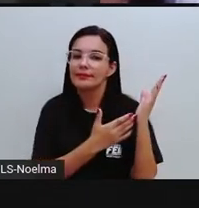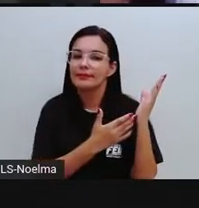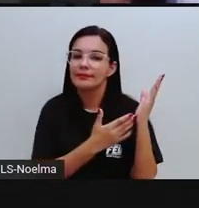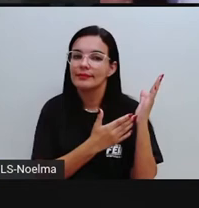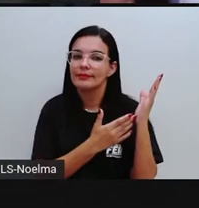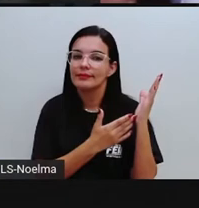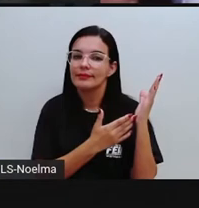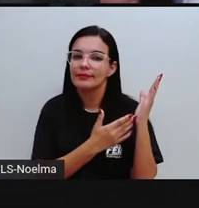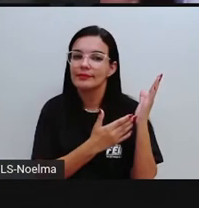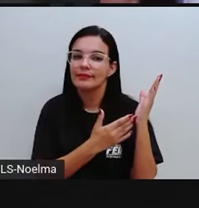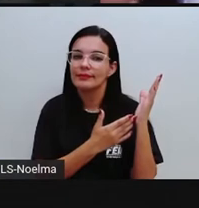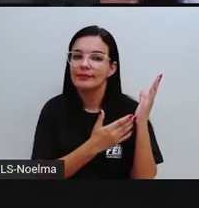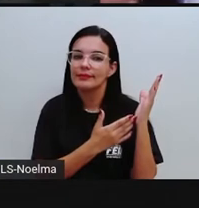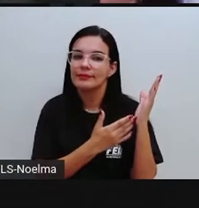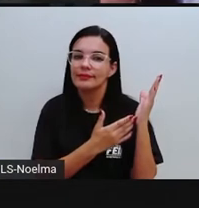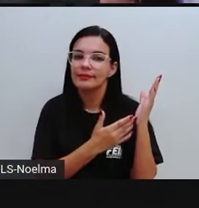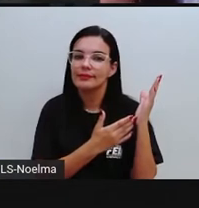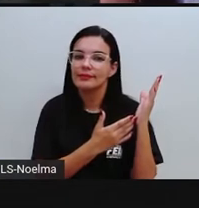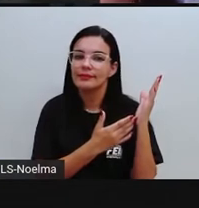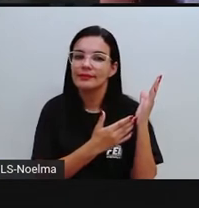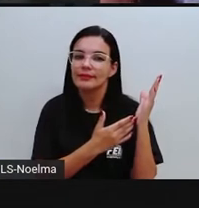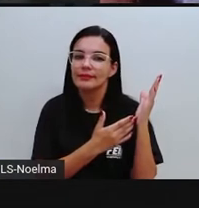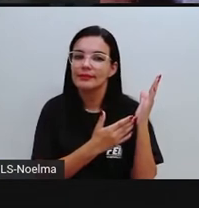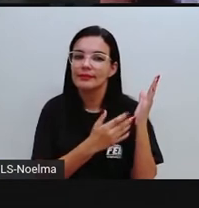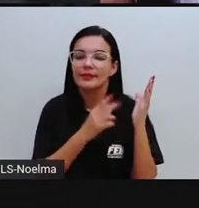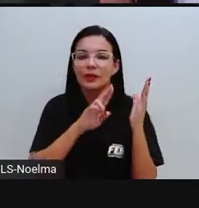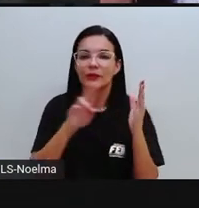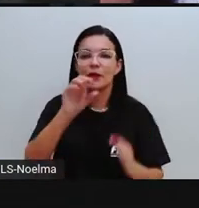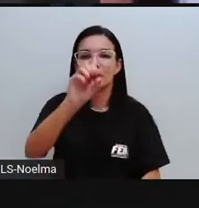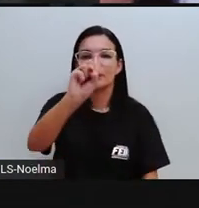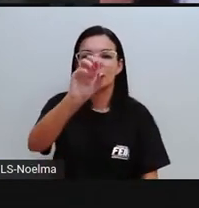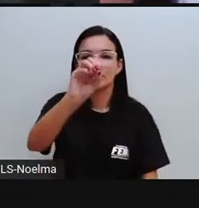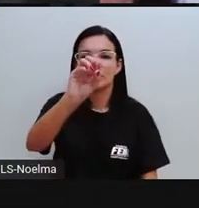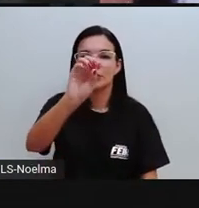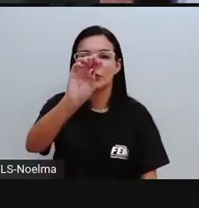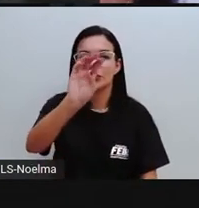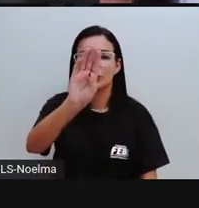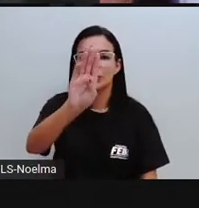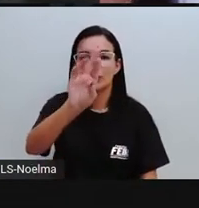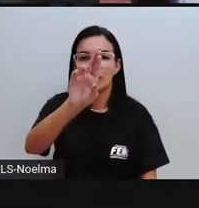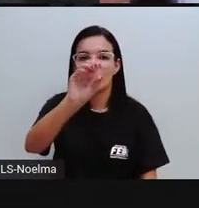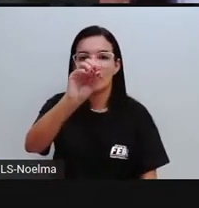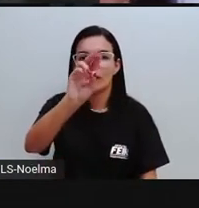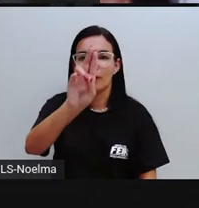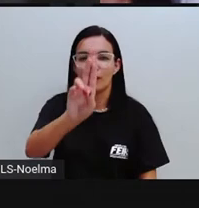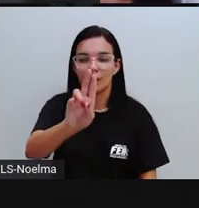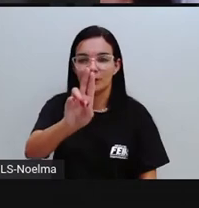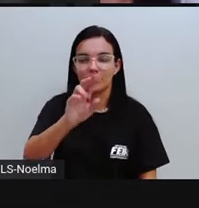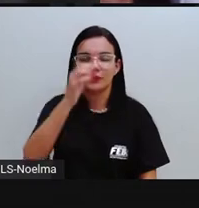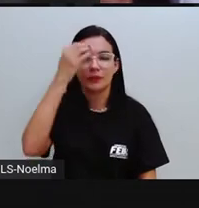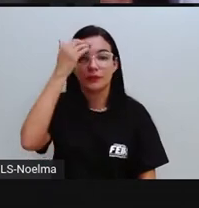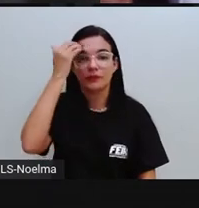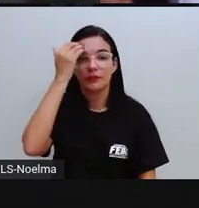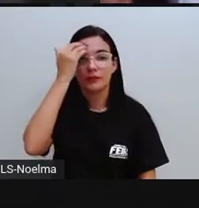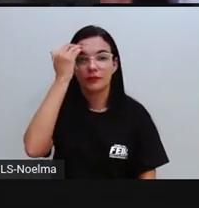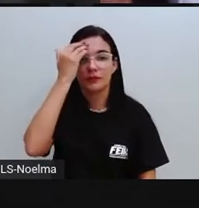verbo aqui é a palavra Sobrou. Isso mesmo, a palavra Sobrou.